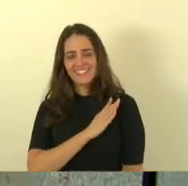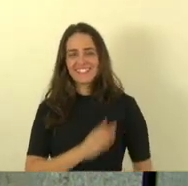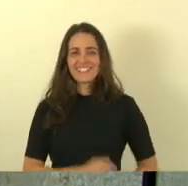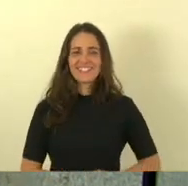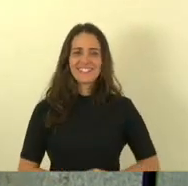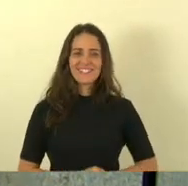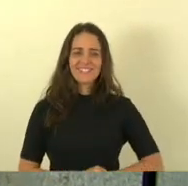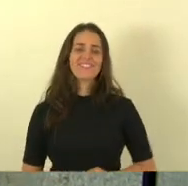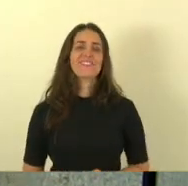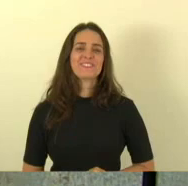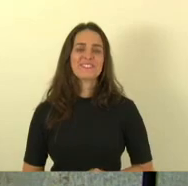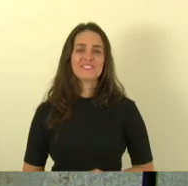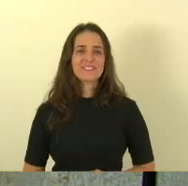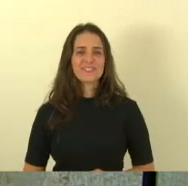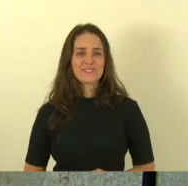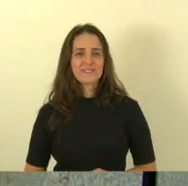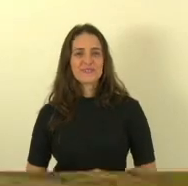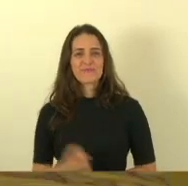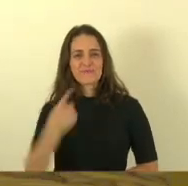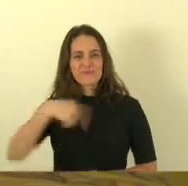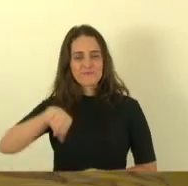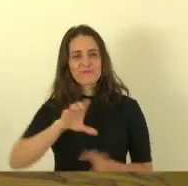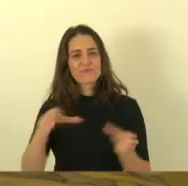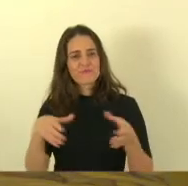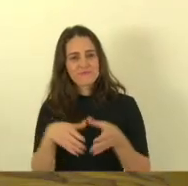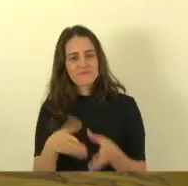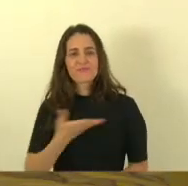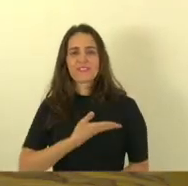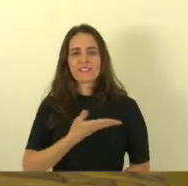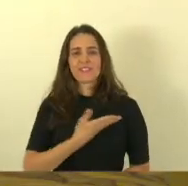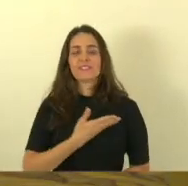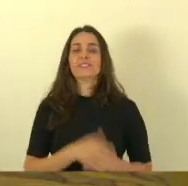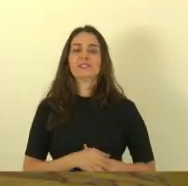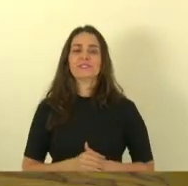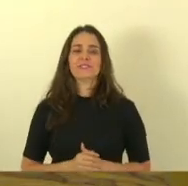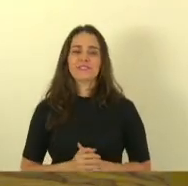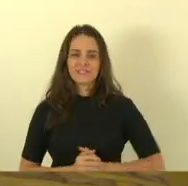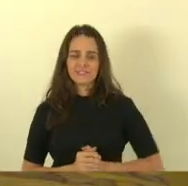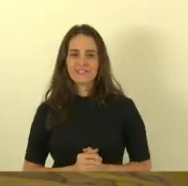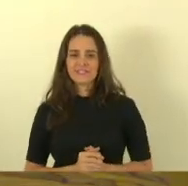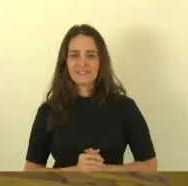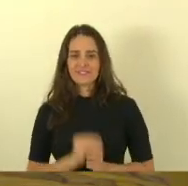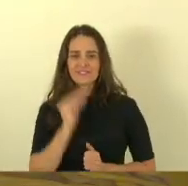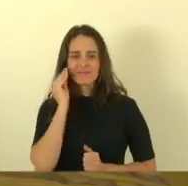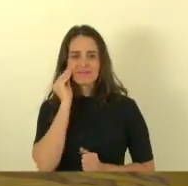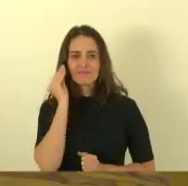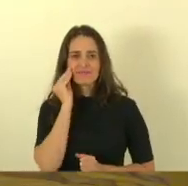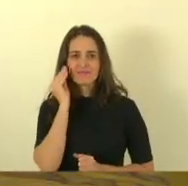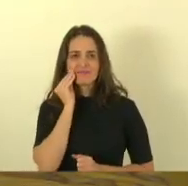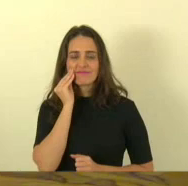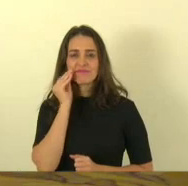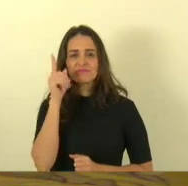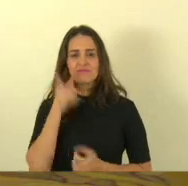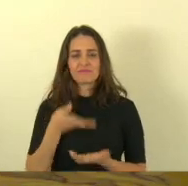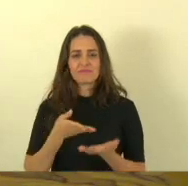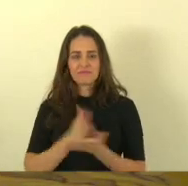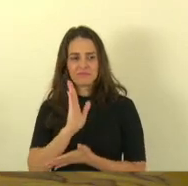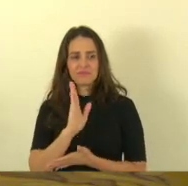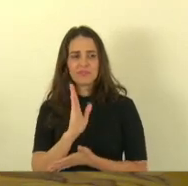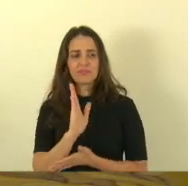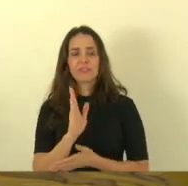Segurança. Aqui nós estamos com os nossos amigos que estão pleiteando a convocação dos peritos aprovados